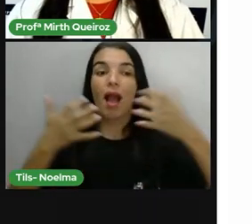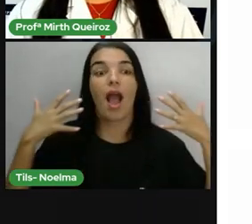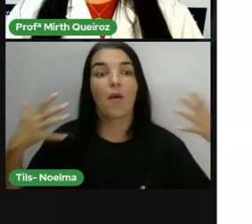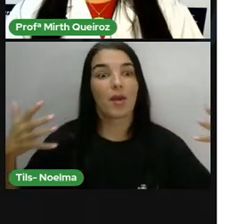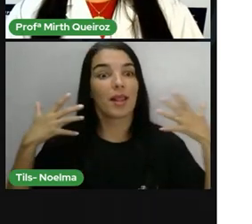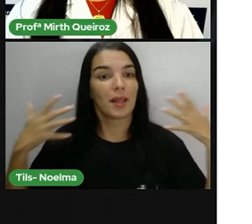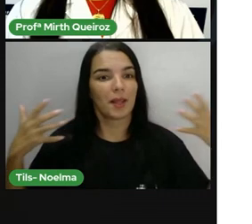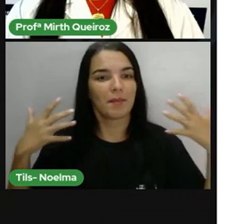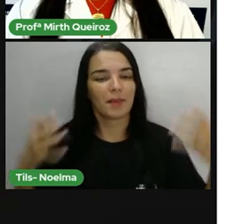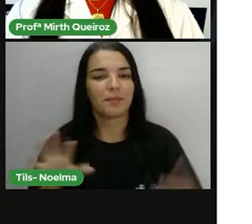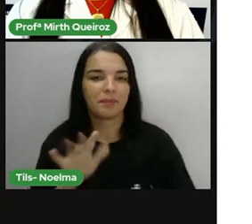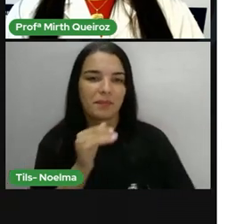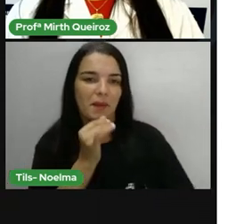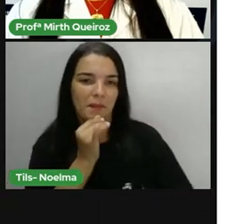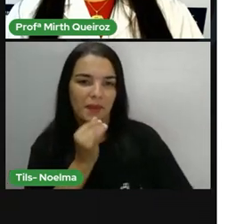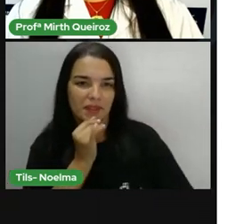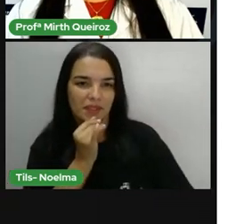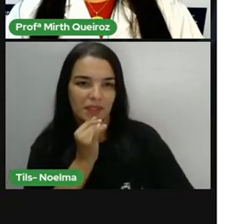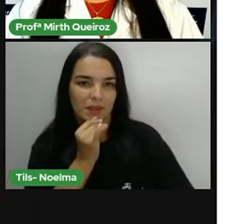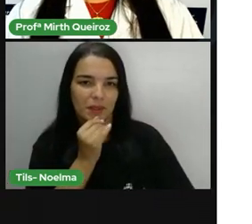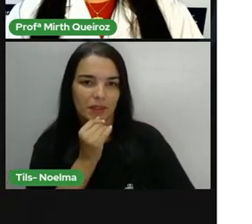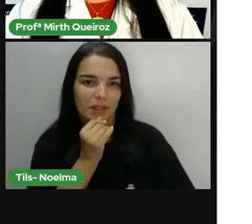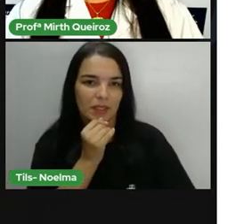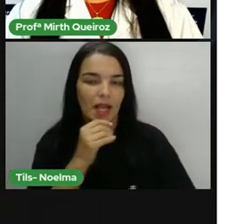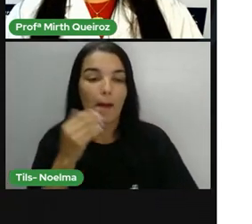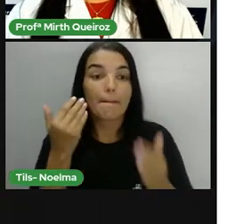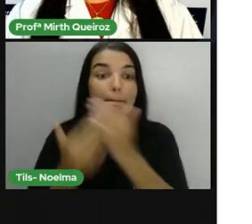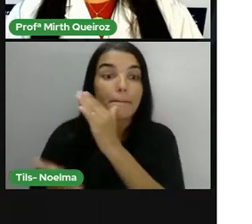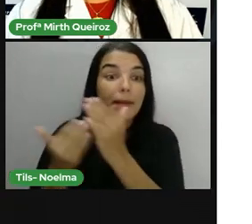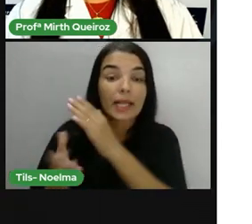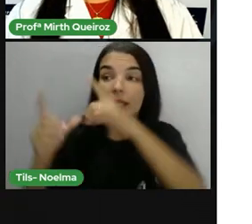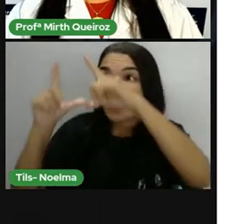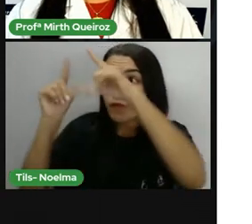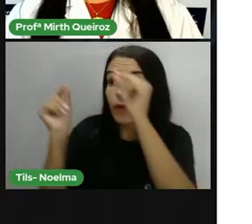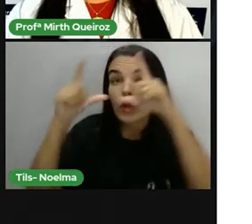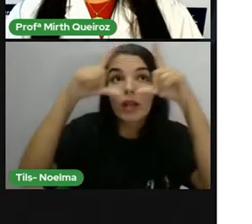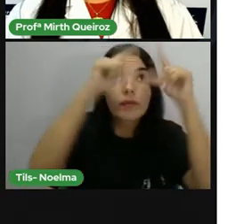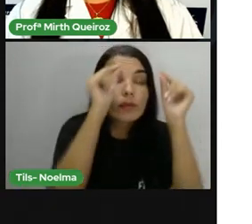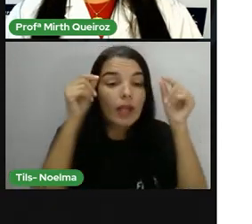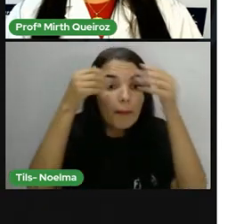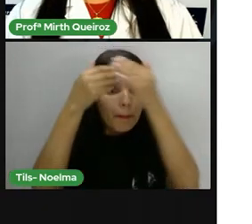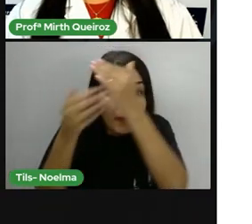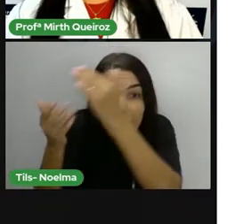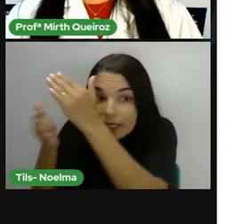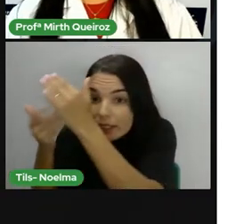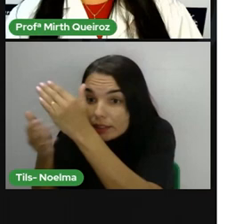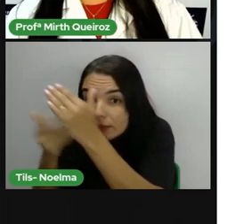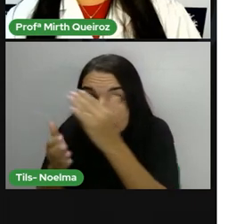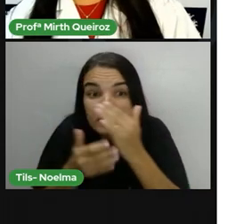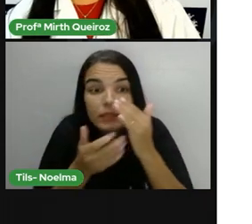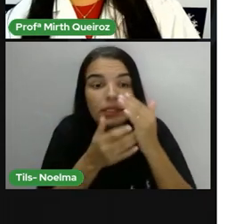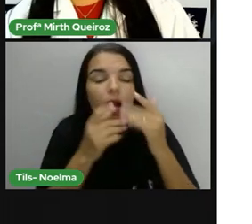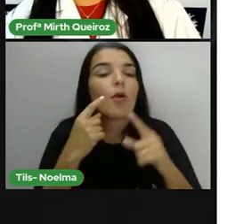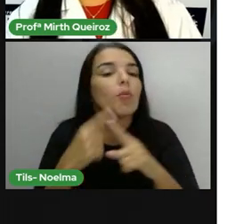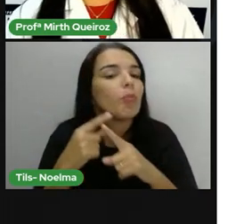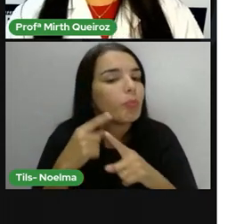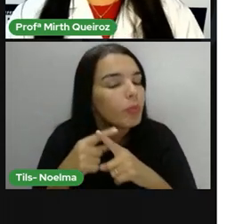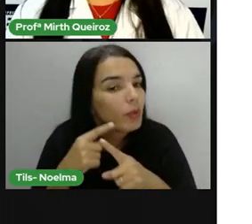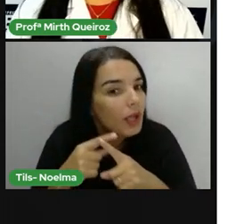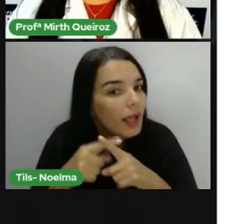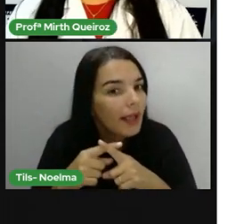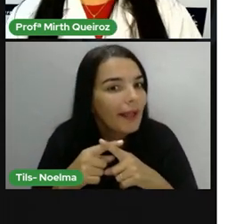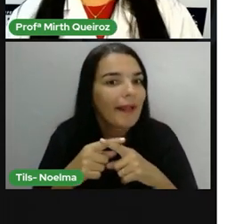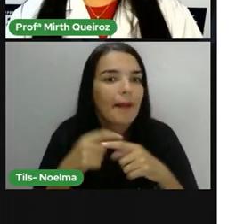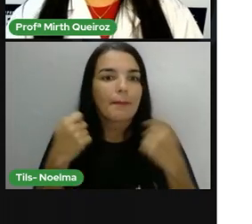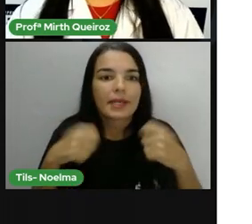Por exemplo, peça suas folhas no período de estiagem para diminuir a perca d'água. É comum a gente